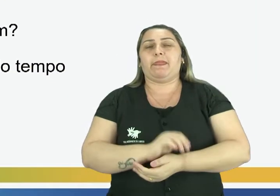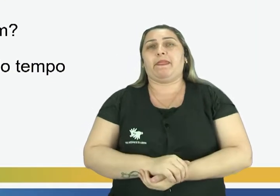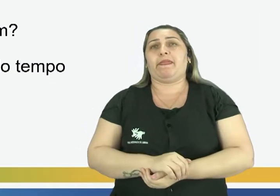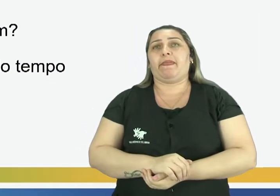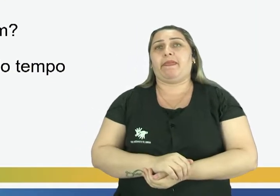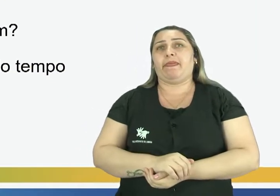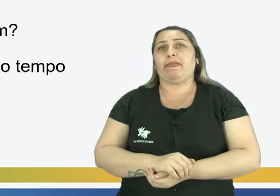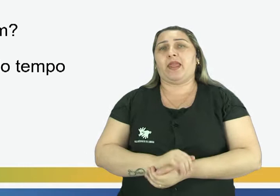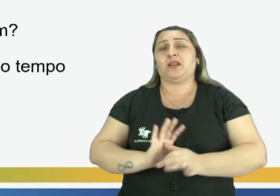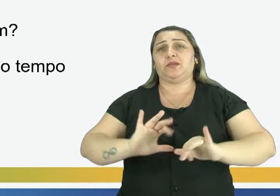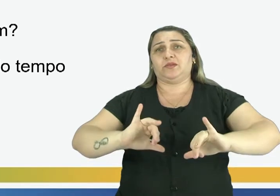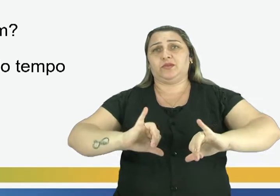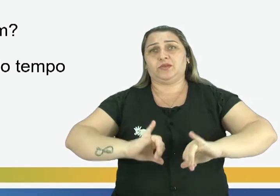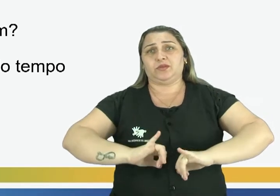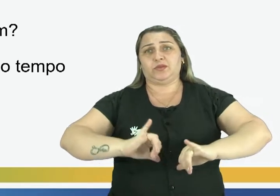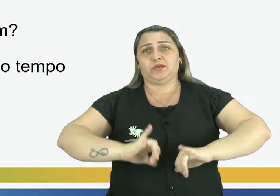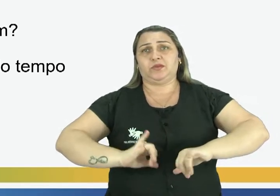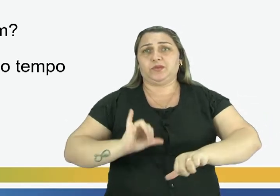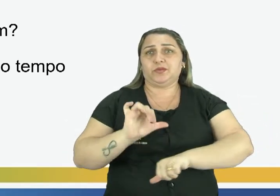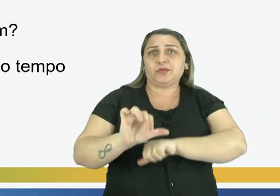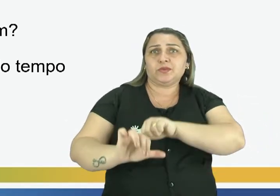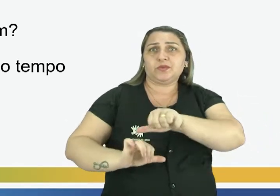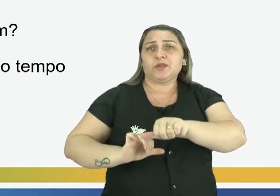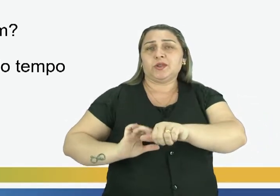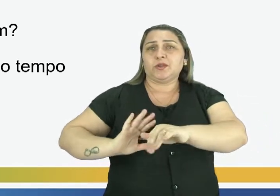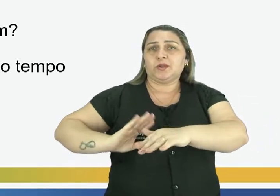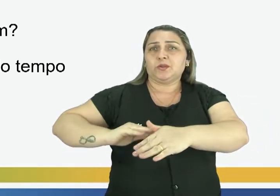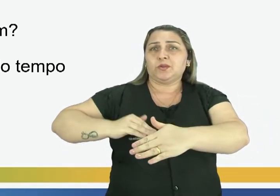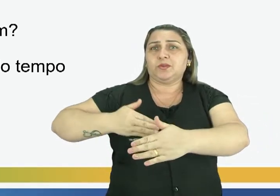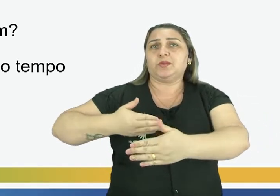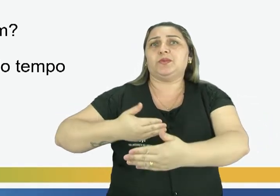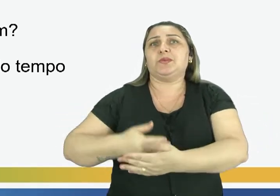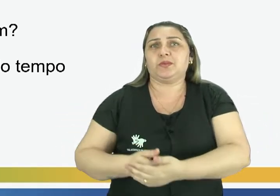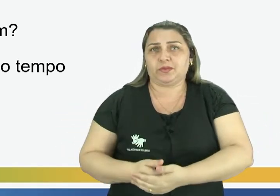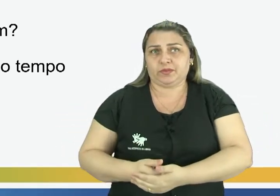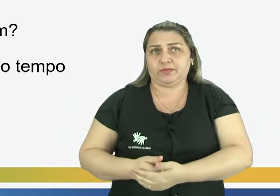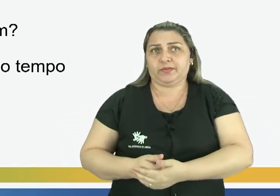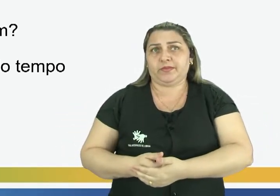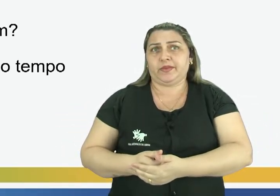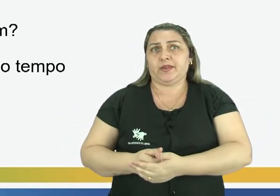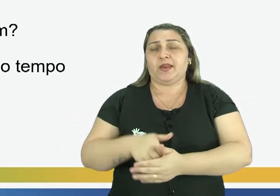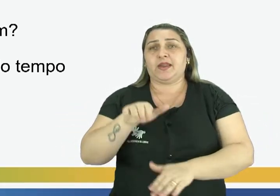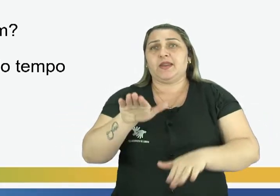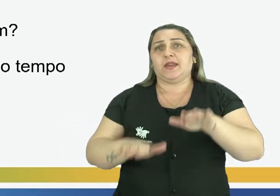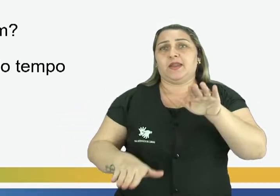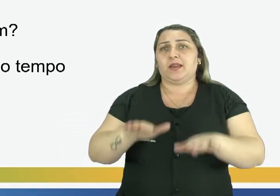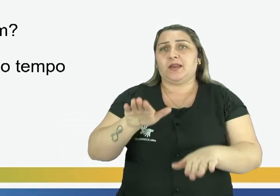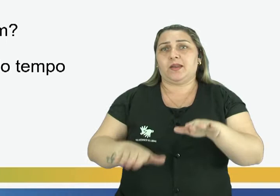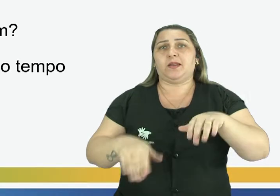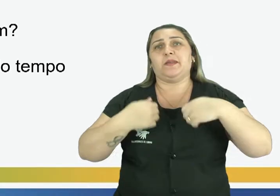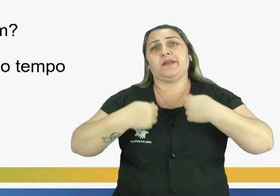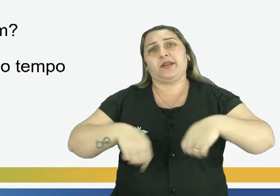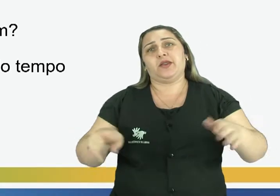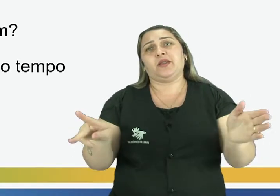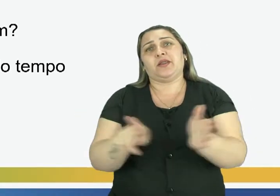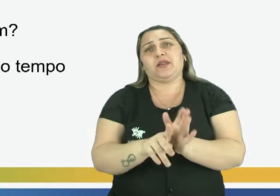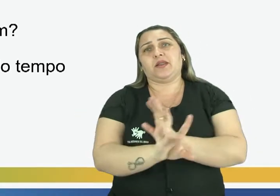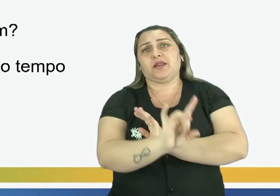As paisagens sofrem alterações ao longo do tempo de acordo com as necessidades de cada local.